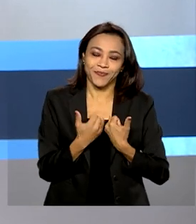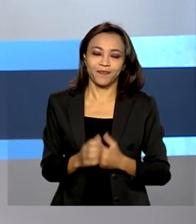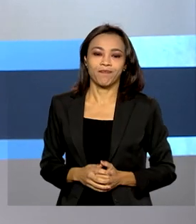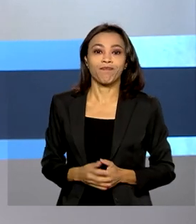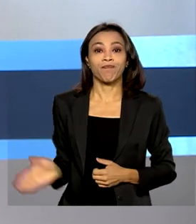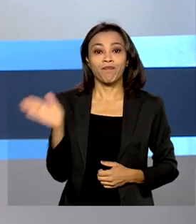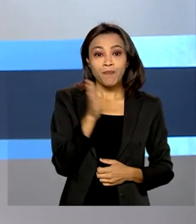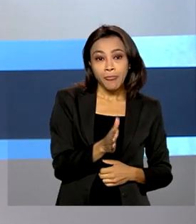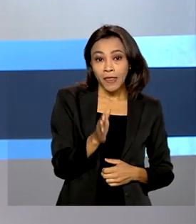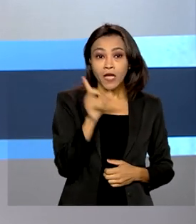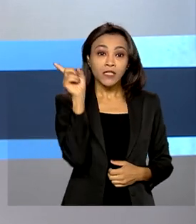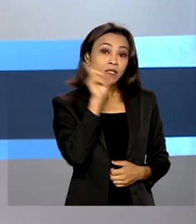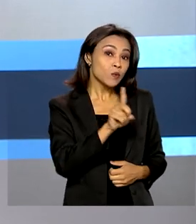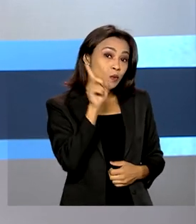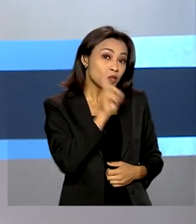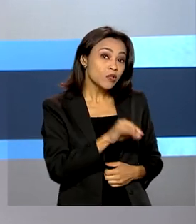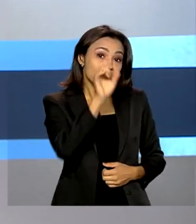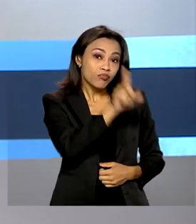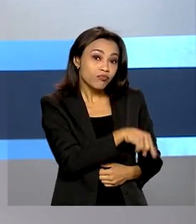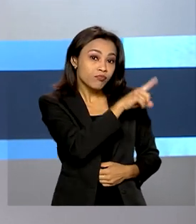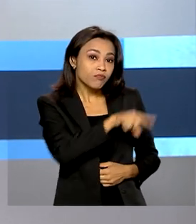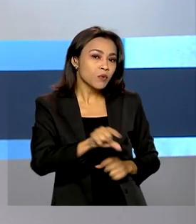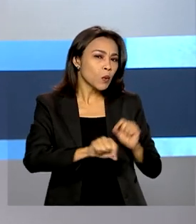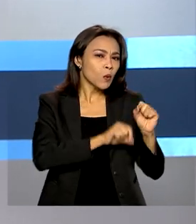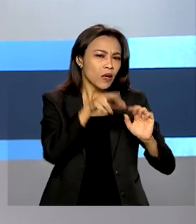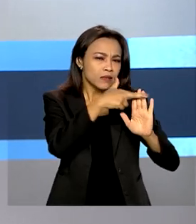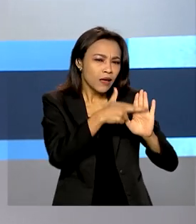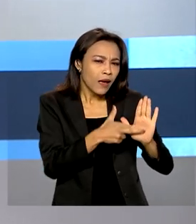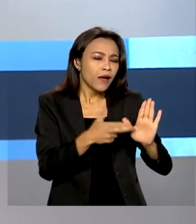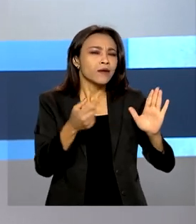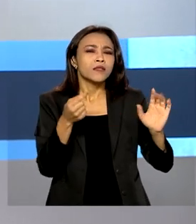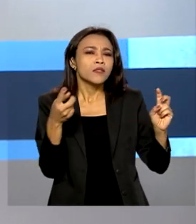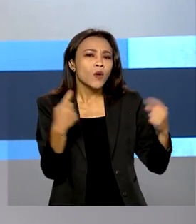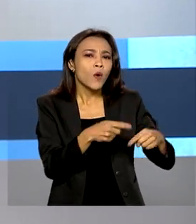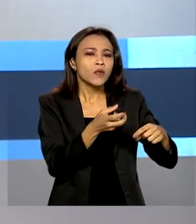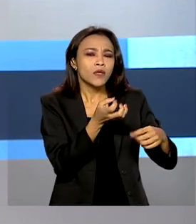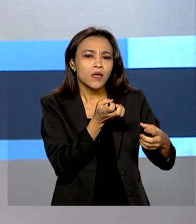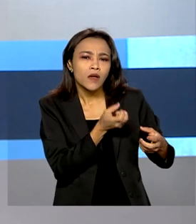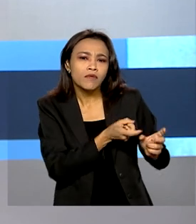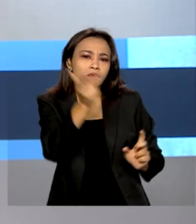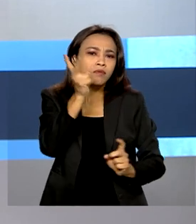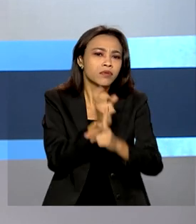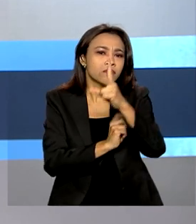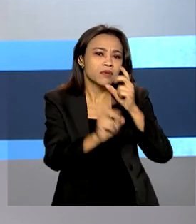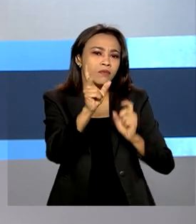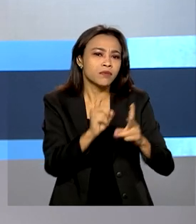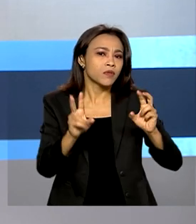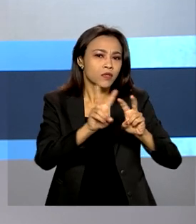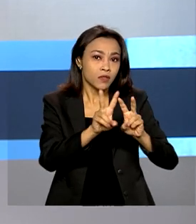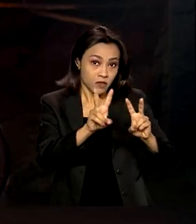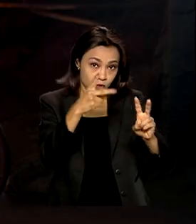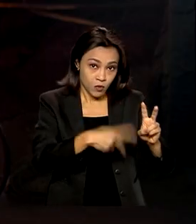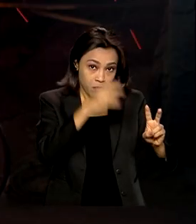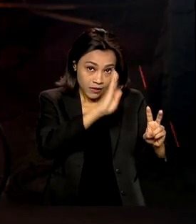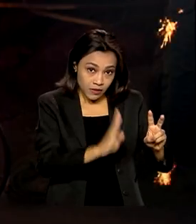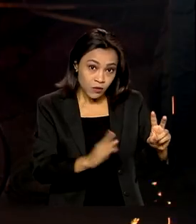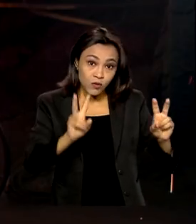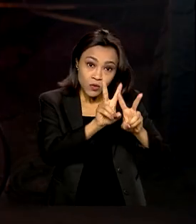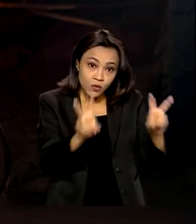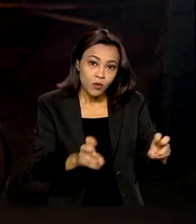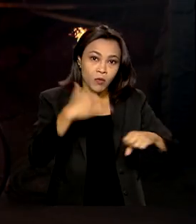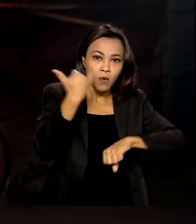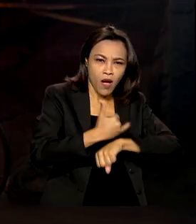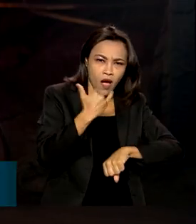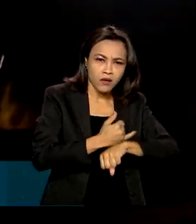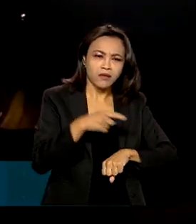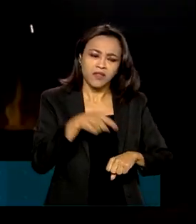E os Estados Unidos revogaram restrições contra a exportação brasileira de produtos de aço. As medidas estavam em vigor há mais de